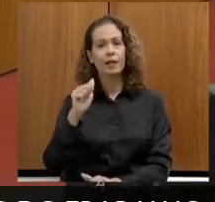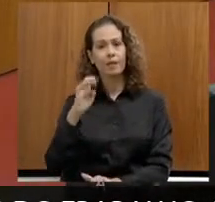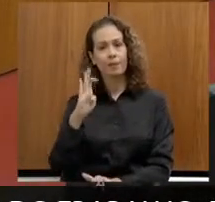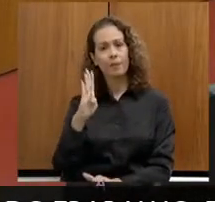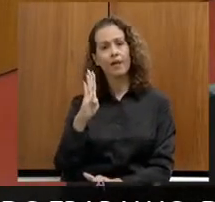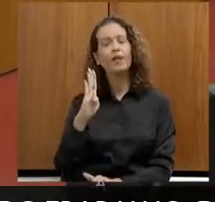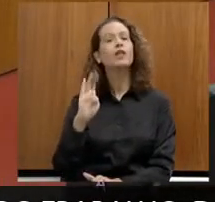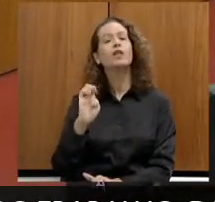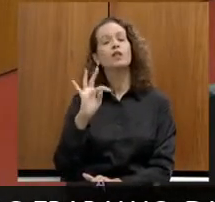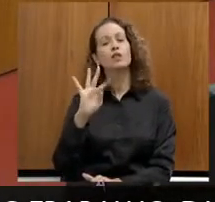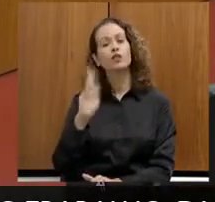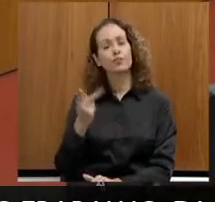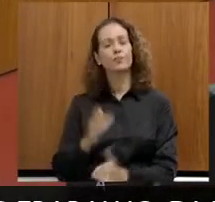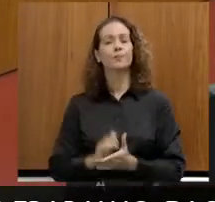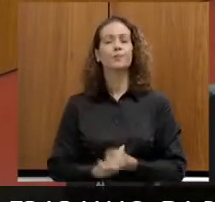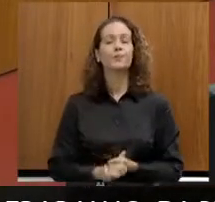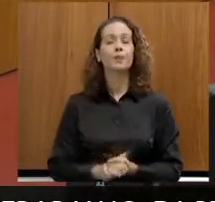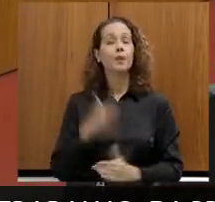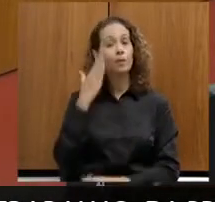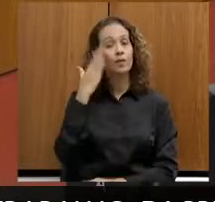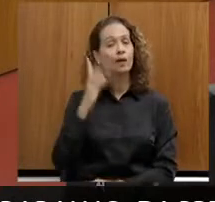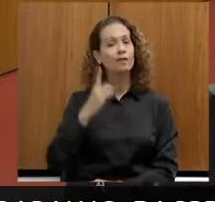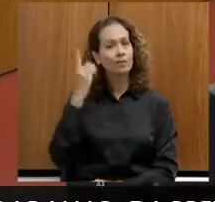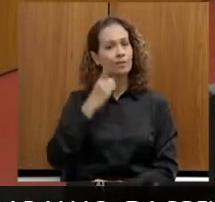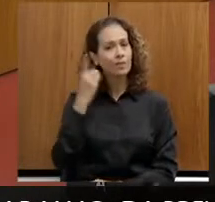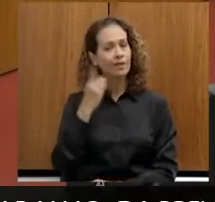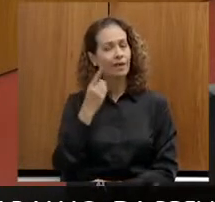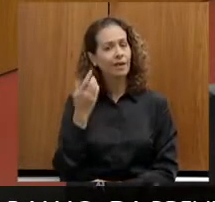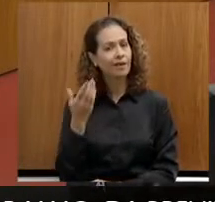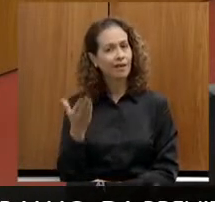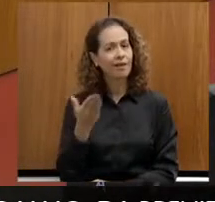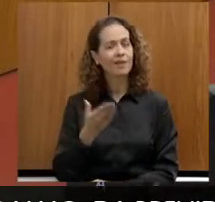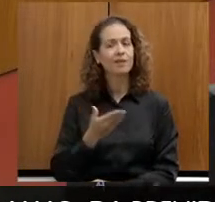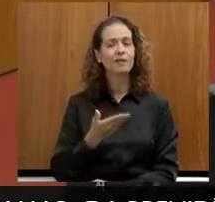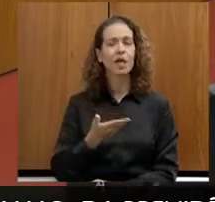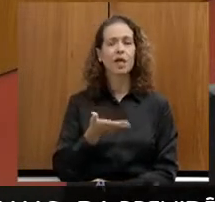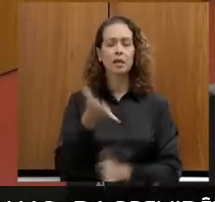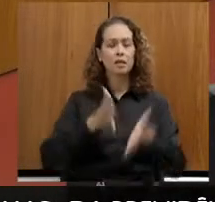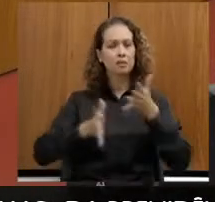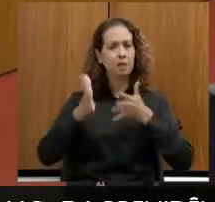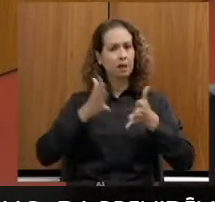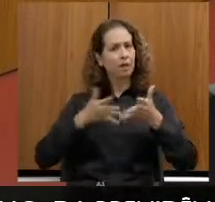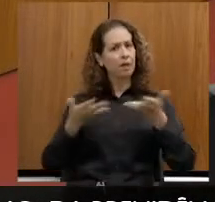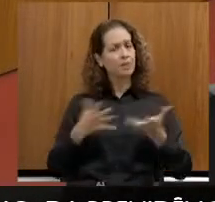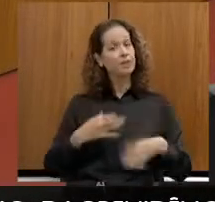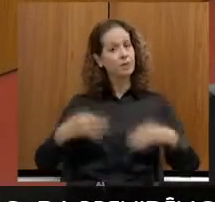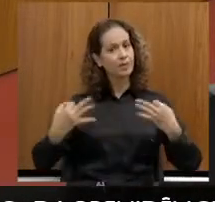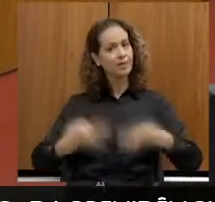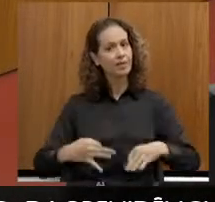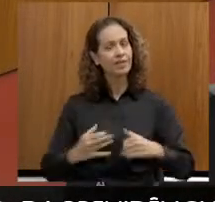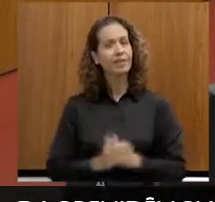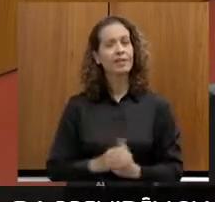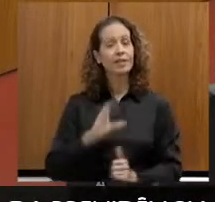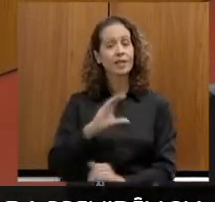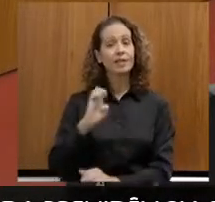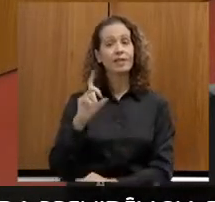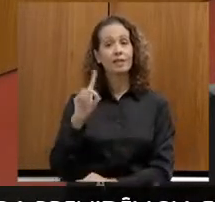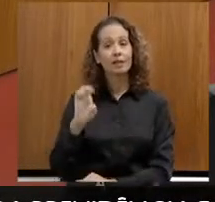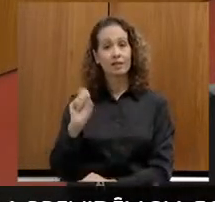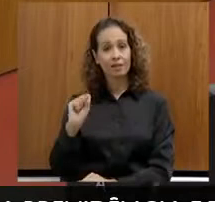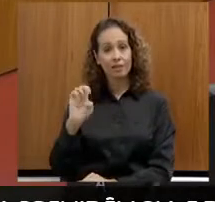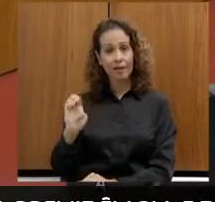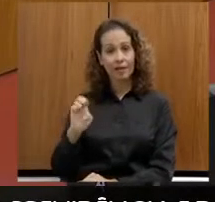Muito obrigada, deputado Antônio Carlos Arantes, pelas palavras. Com certeza, a CEDESI, como um todo,